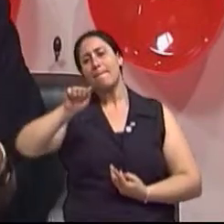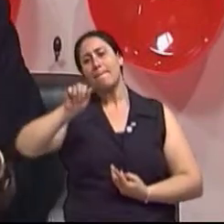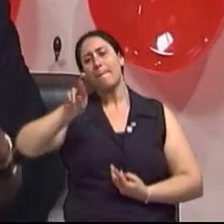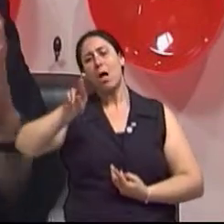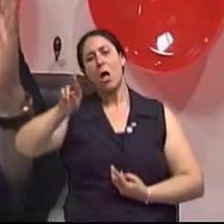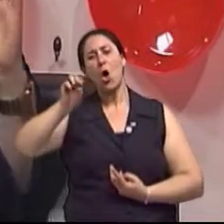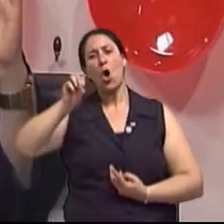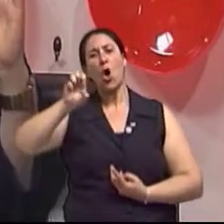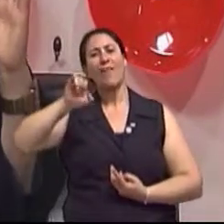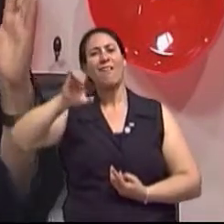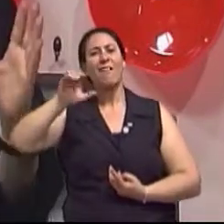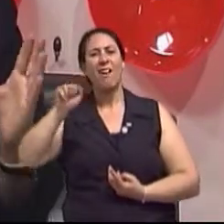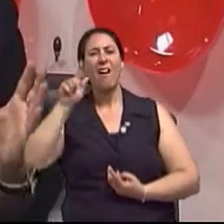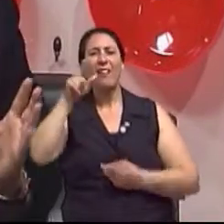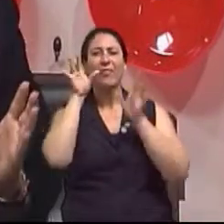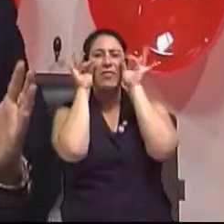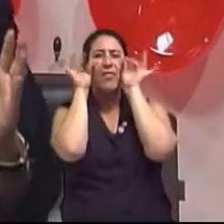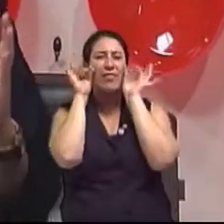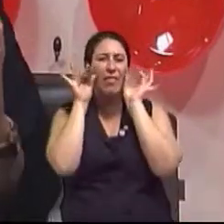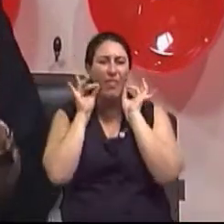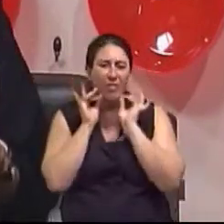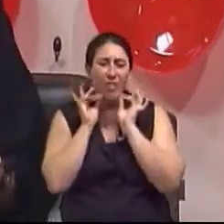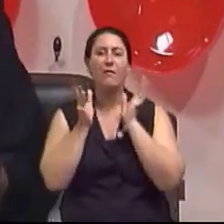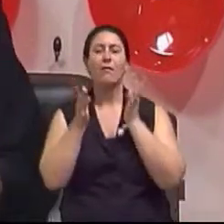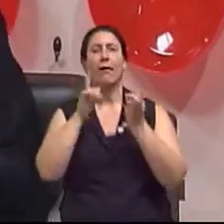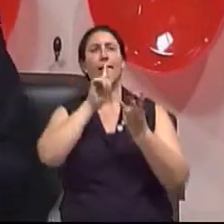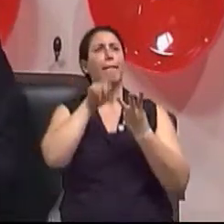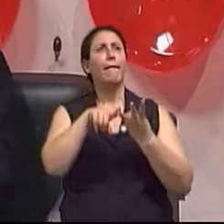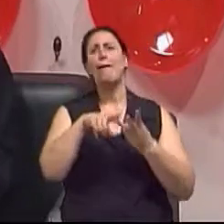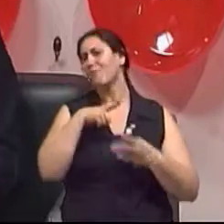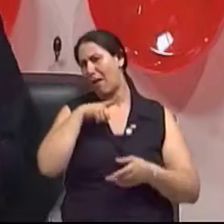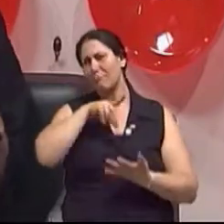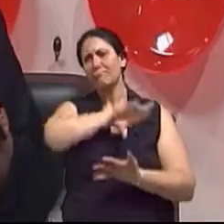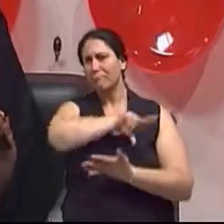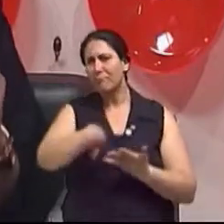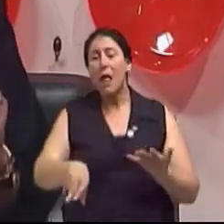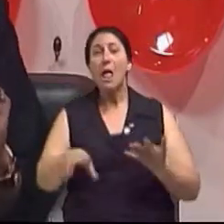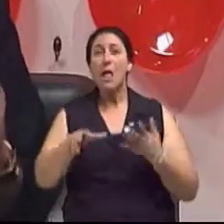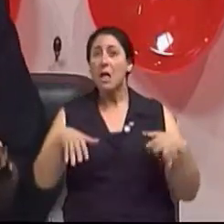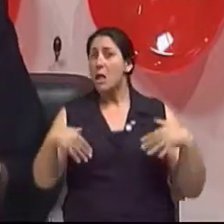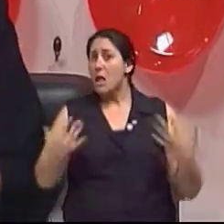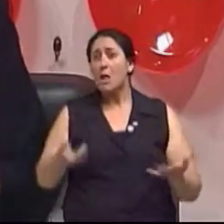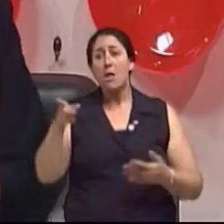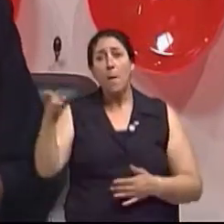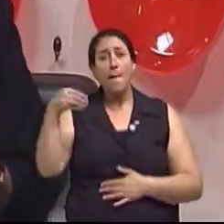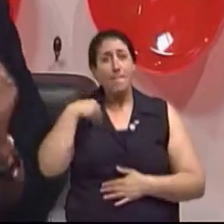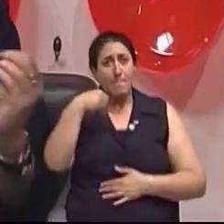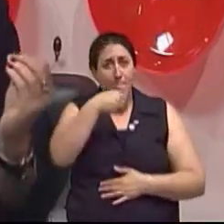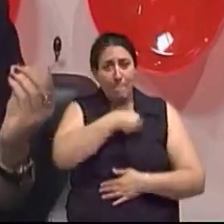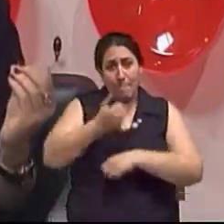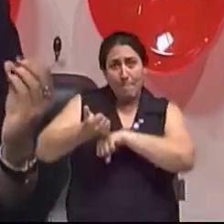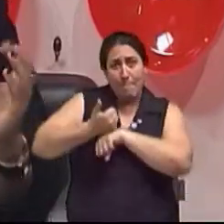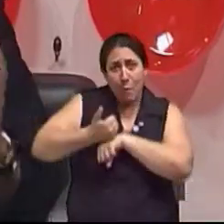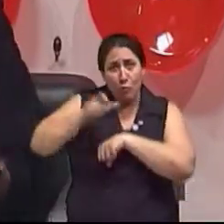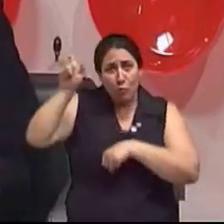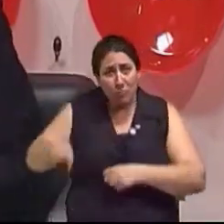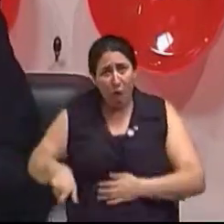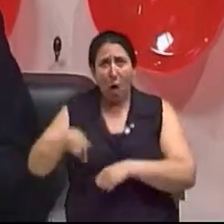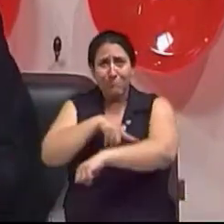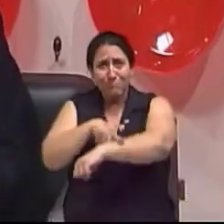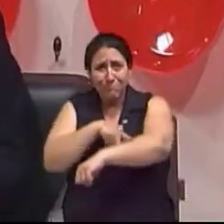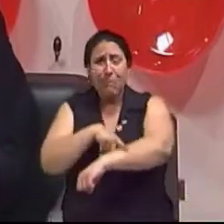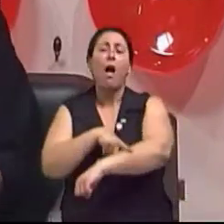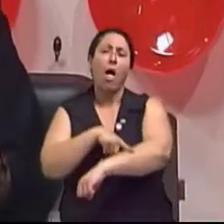o dermatologista pode fazer o reconhecimento de cada tipo de lesão e pode atuar de acordo com o